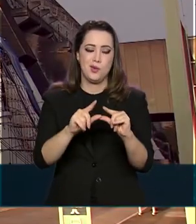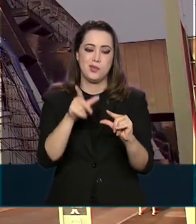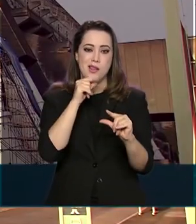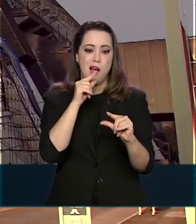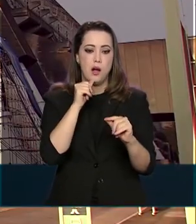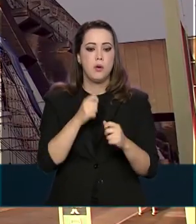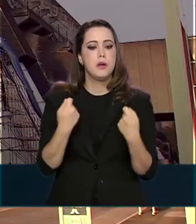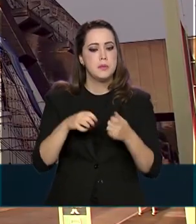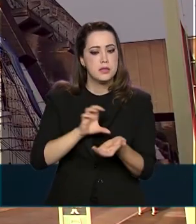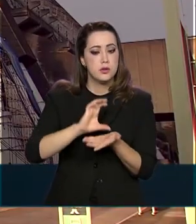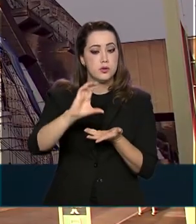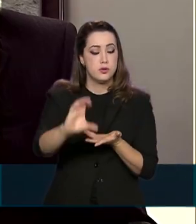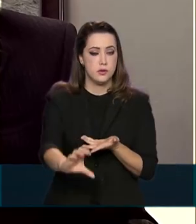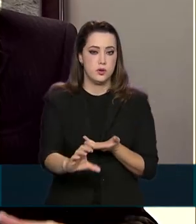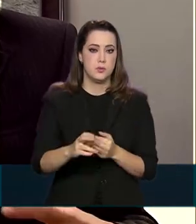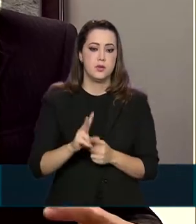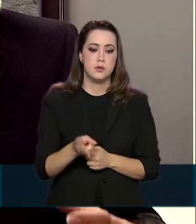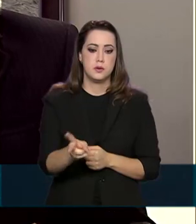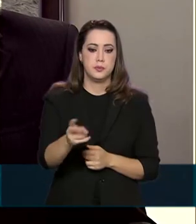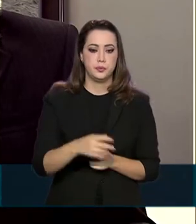investimentos não param.